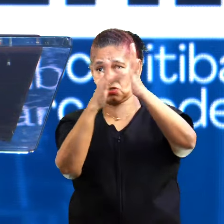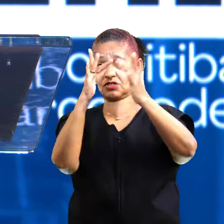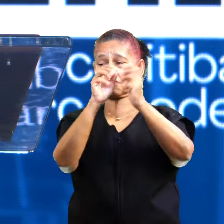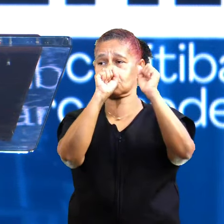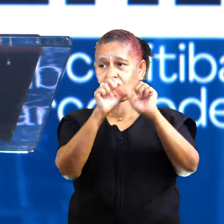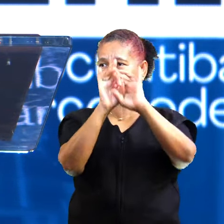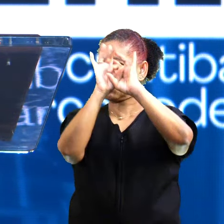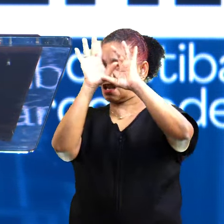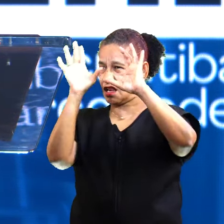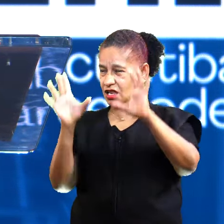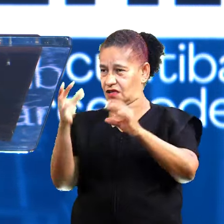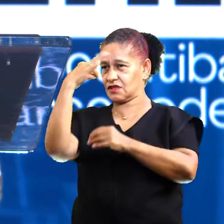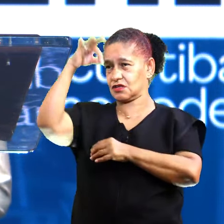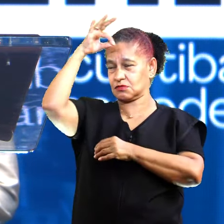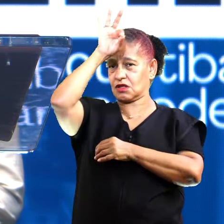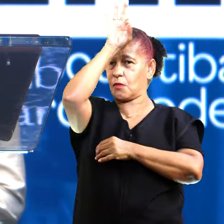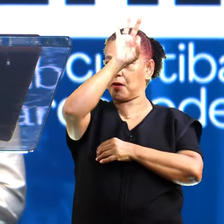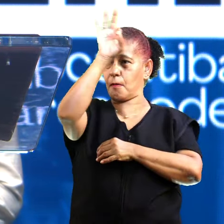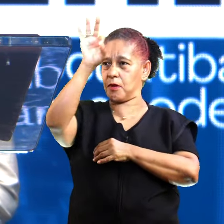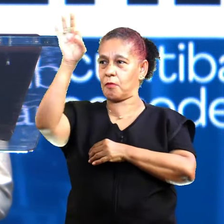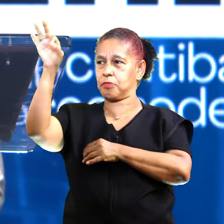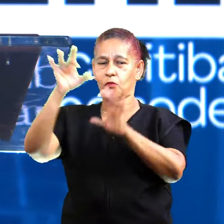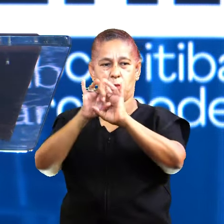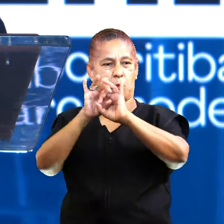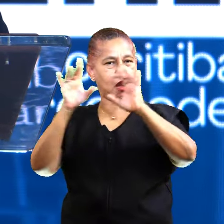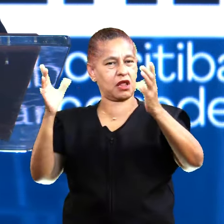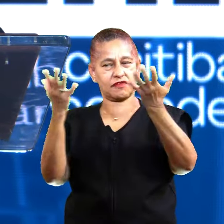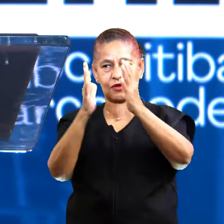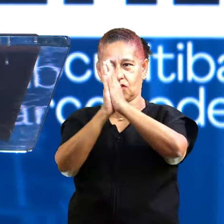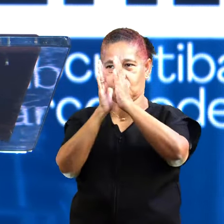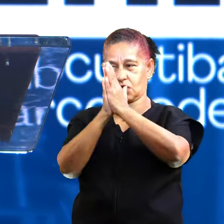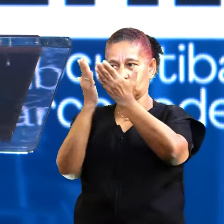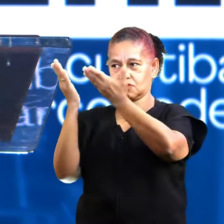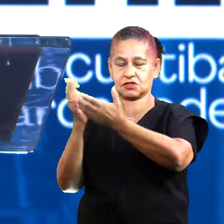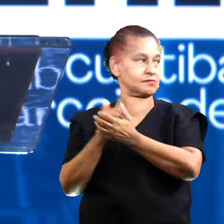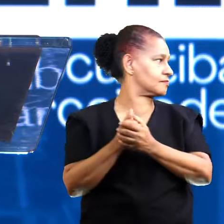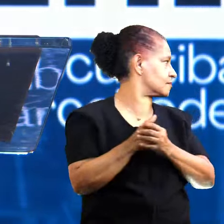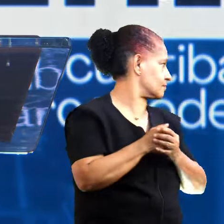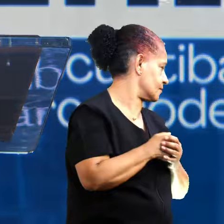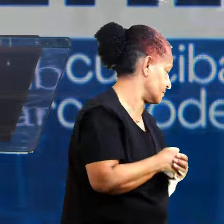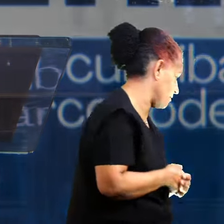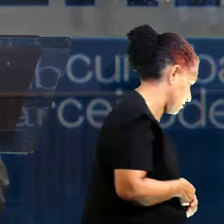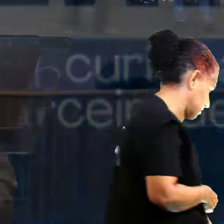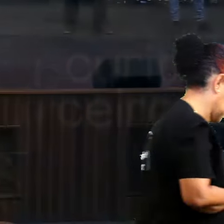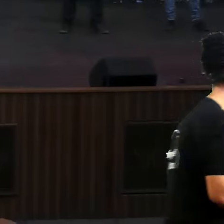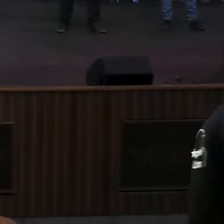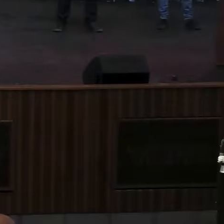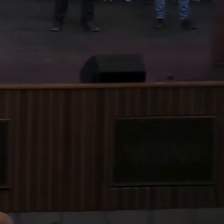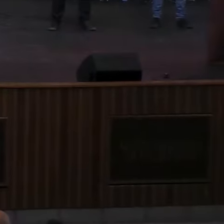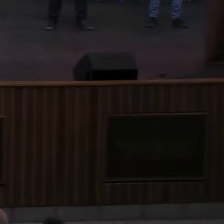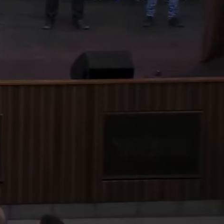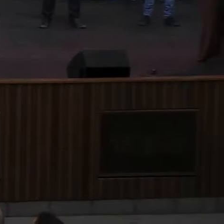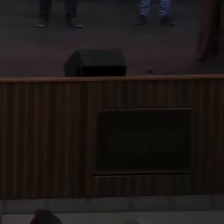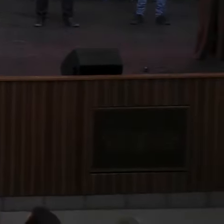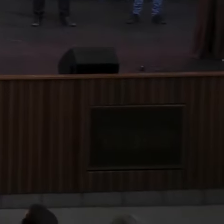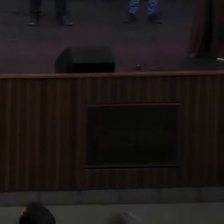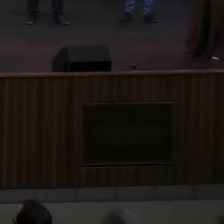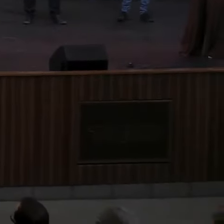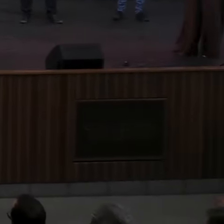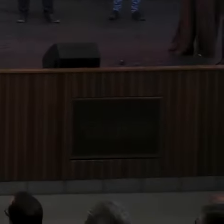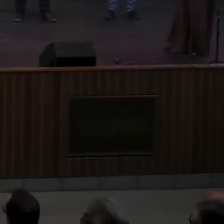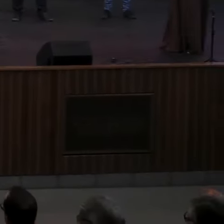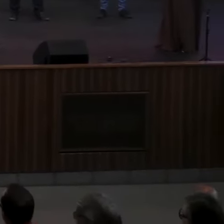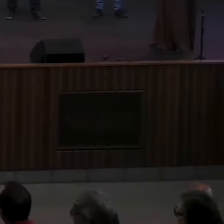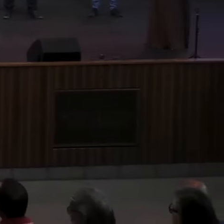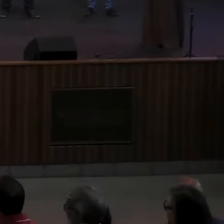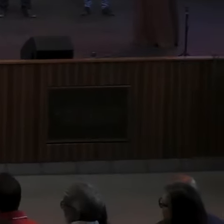Jesus, se o Espírito falou com você, nós queremos orar com você. Amém. Queridos, a gente